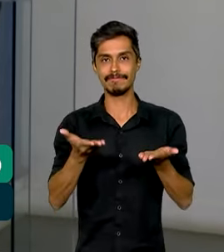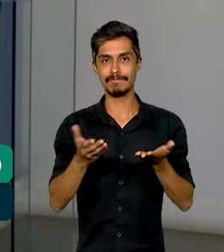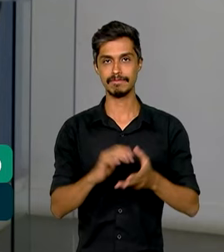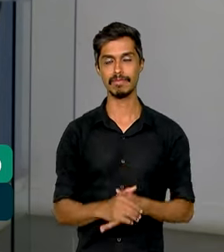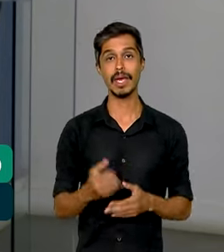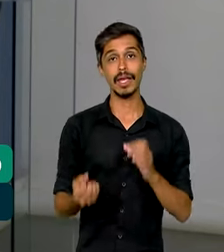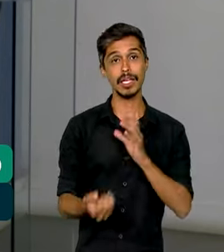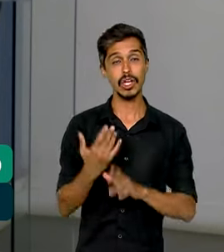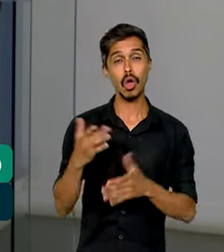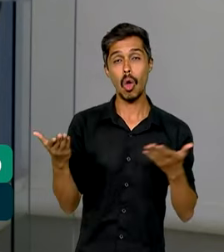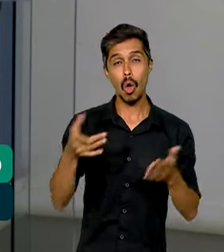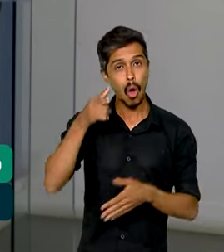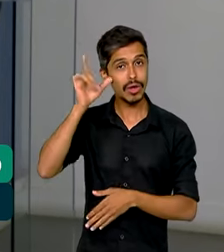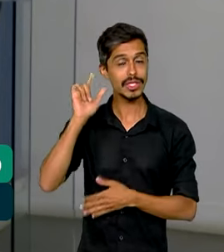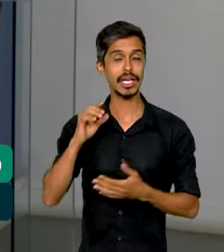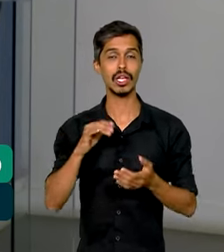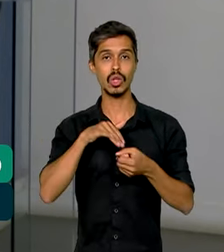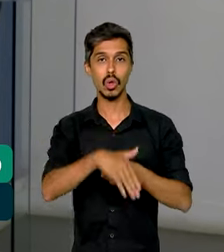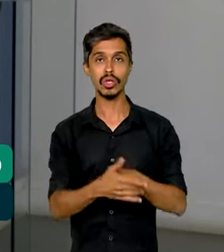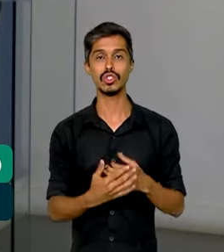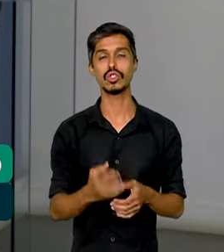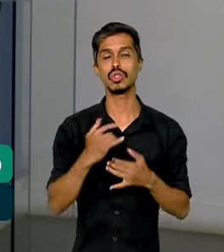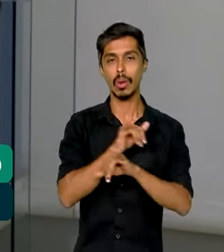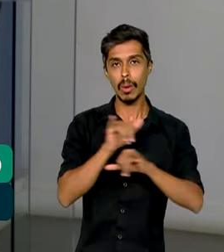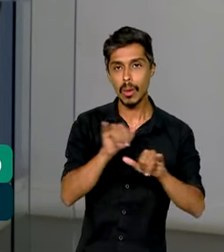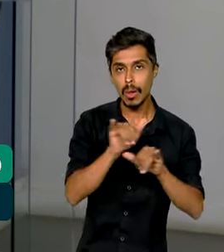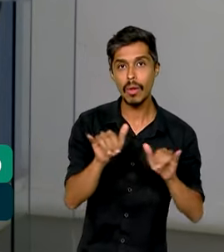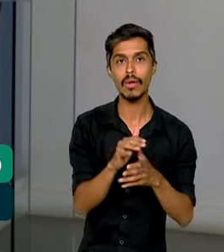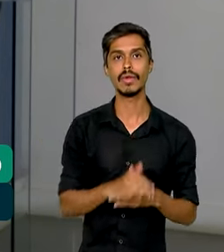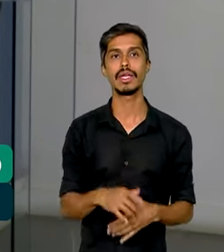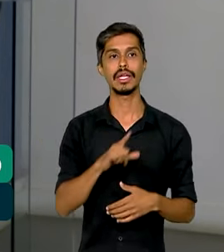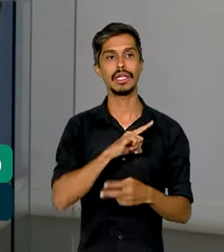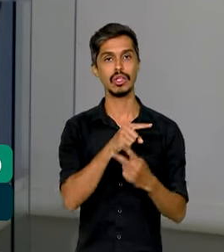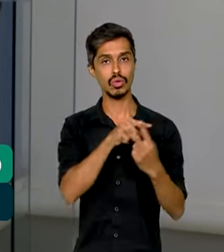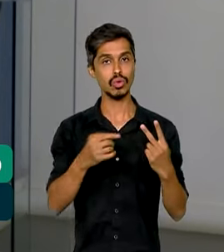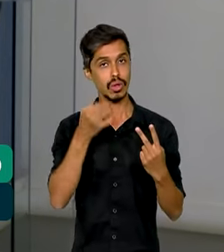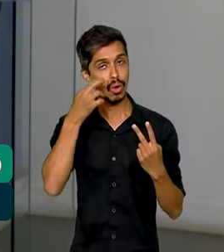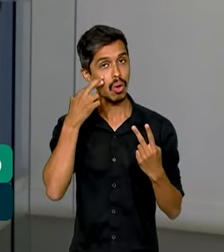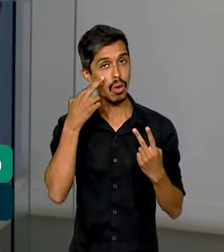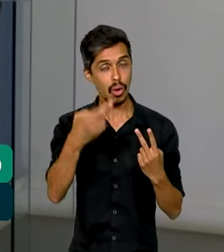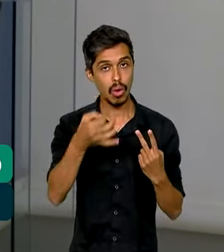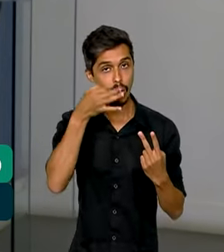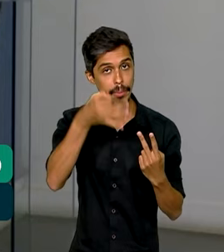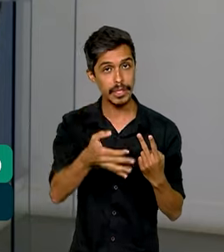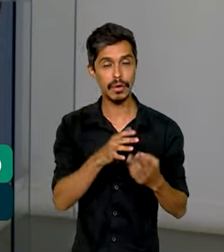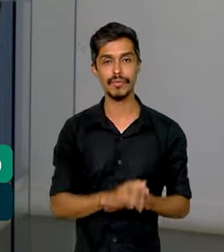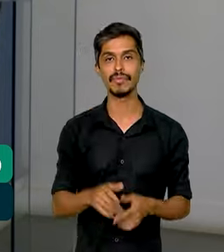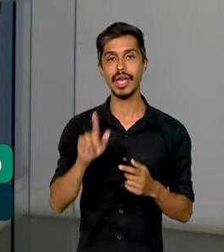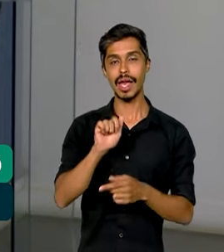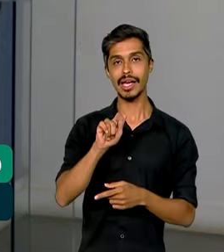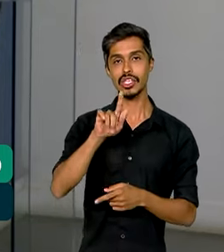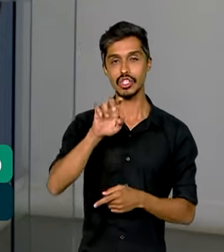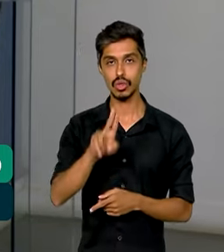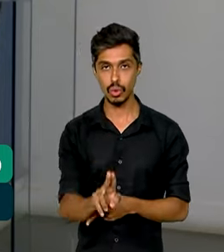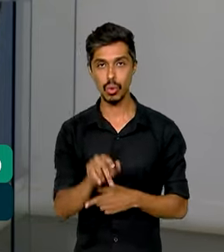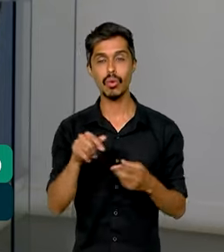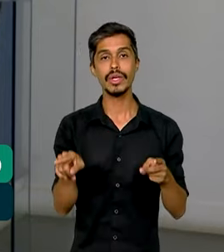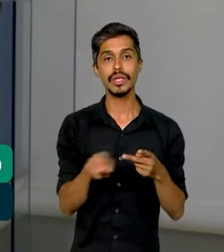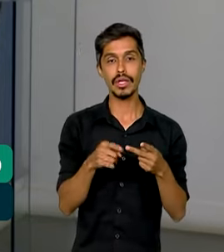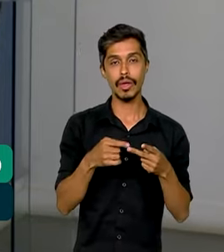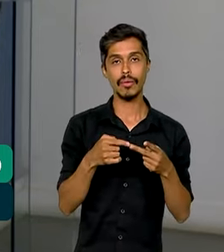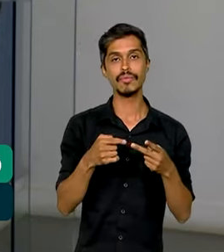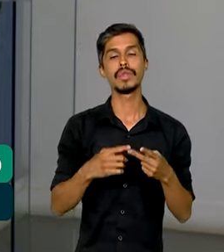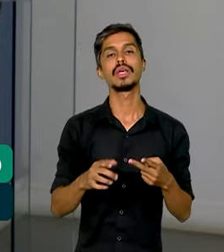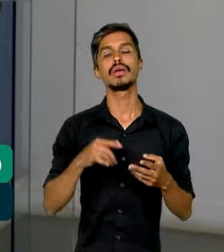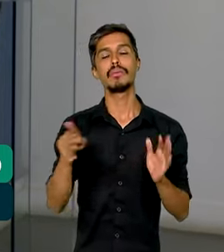à noite em uma edição extra do Diário Oficial e se baseia em dois pareceres, em um da AGU, a Advocacia Geral da União, e outro da